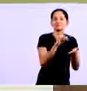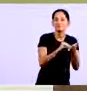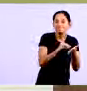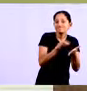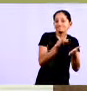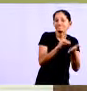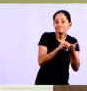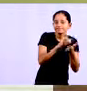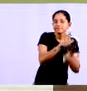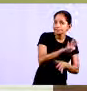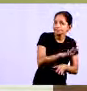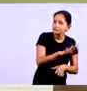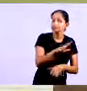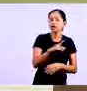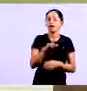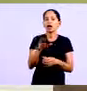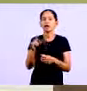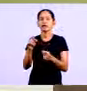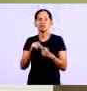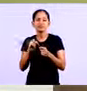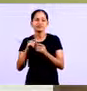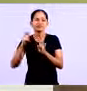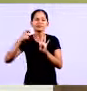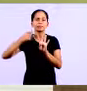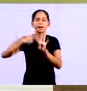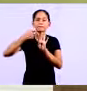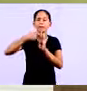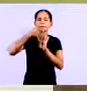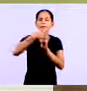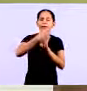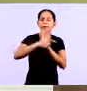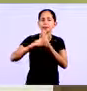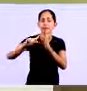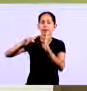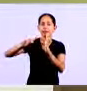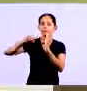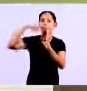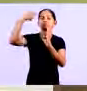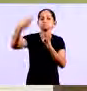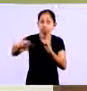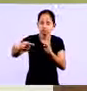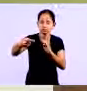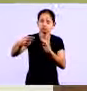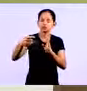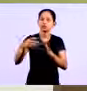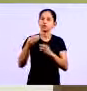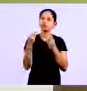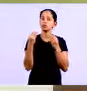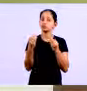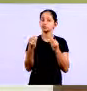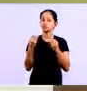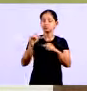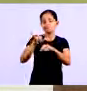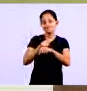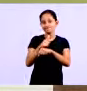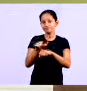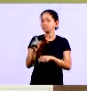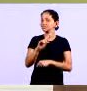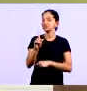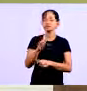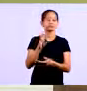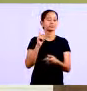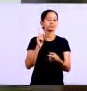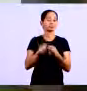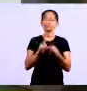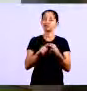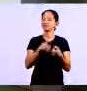ela usar uma estratégia dessa de aumentar o prazo de venda em função de um estoque ou até portar sem recurso às vezes queda